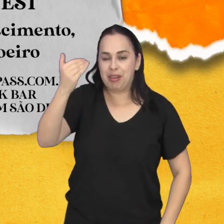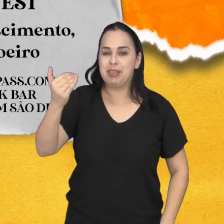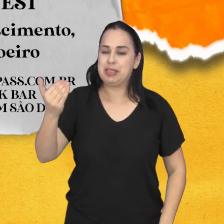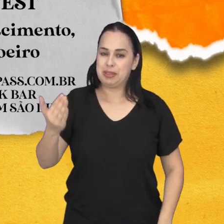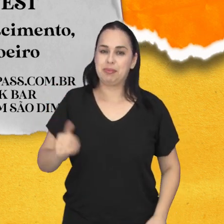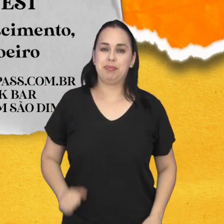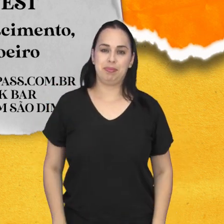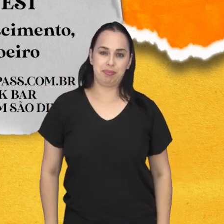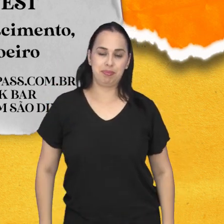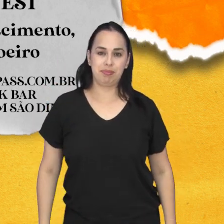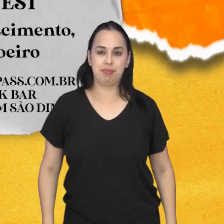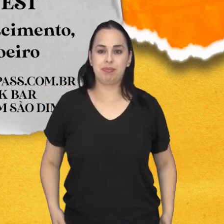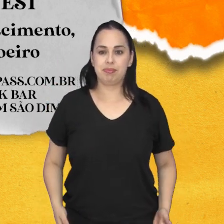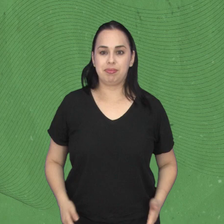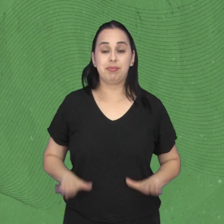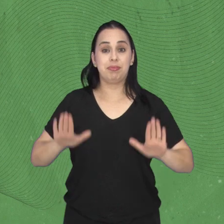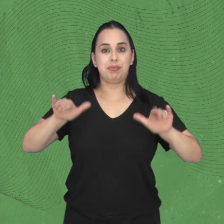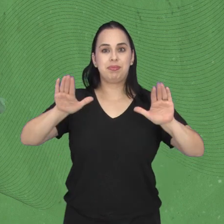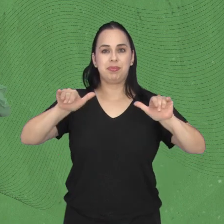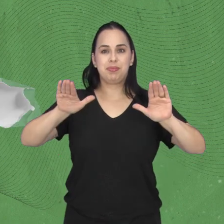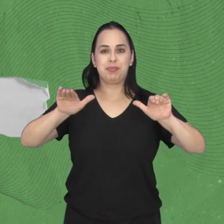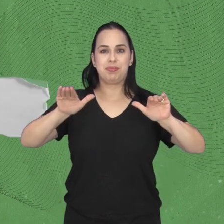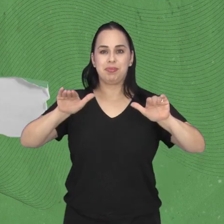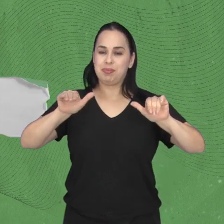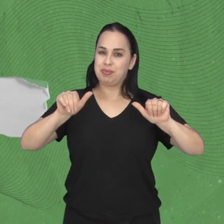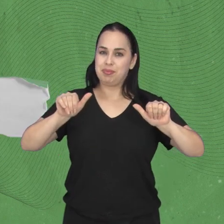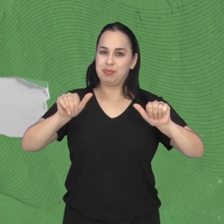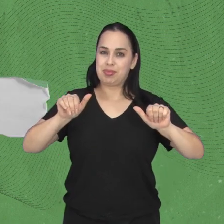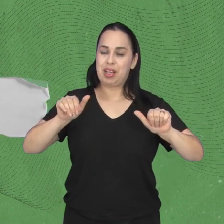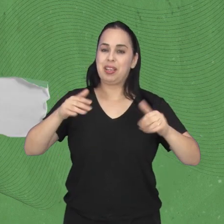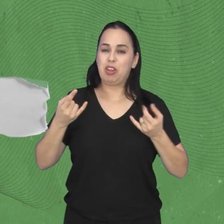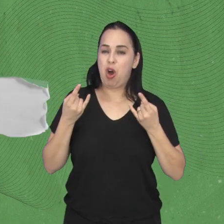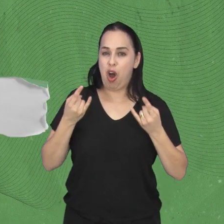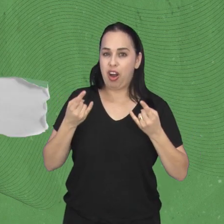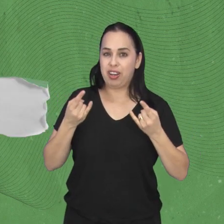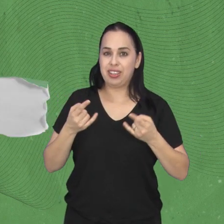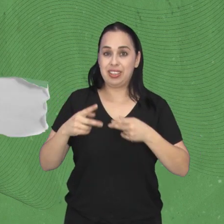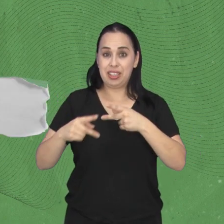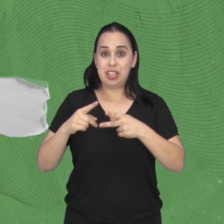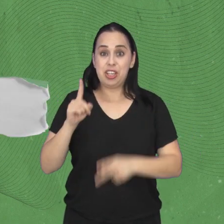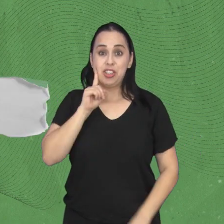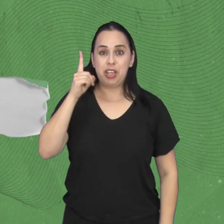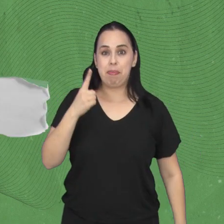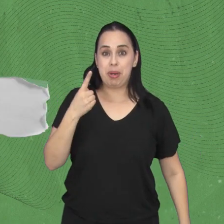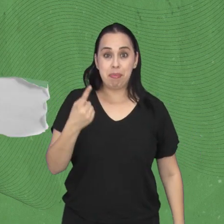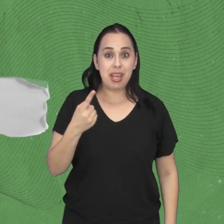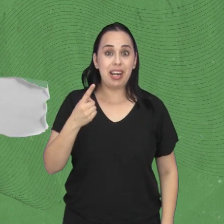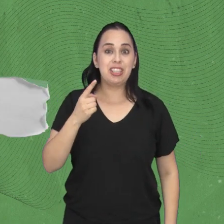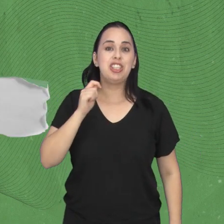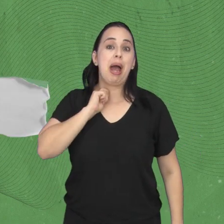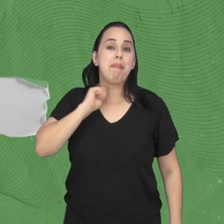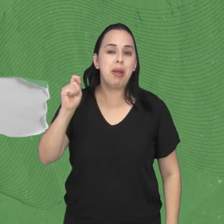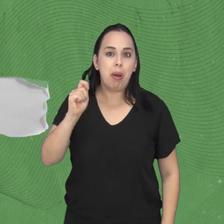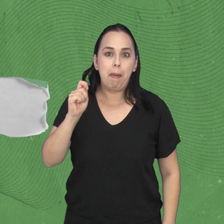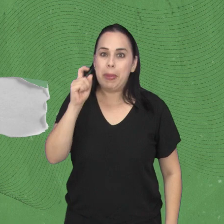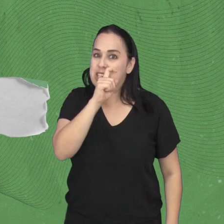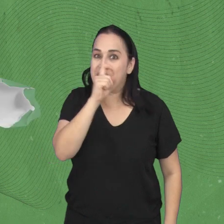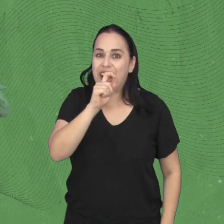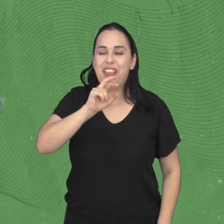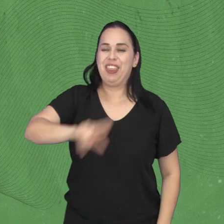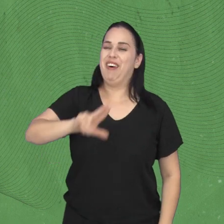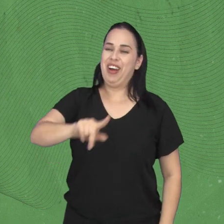clássico na cena do rock brasileiro. Salve, galera do Hora do Rock! São José dos Campos, dia 1º de abril. Não é mentira!